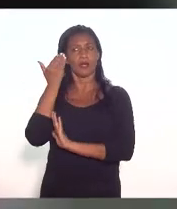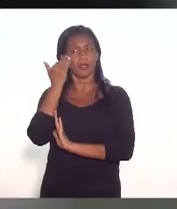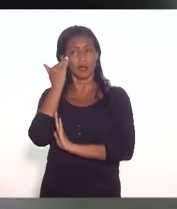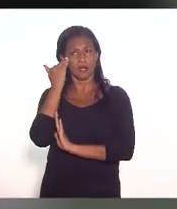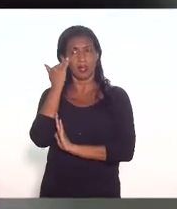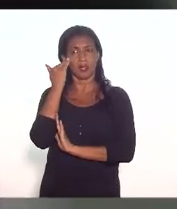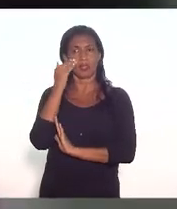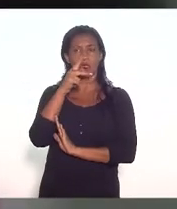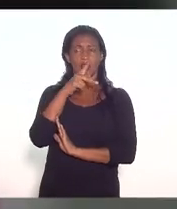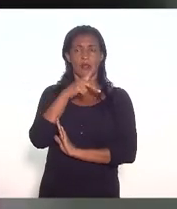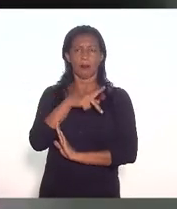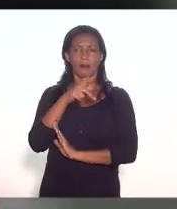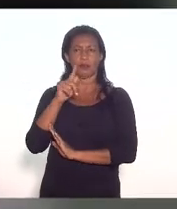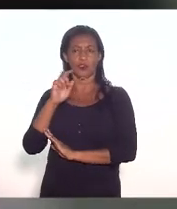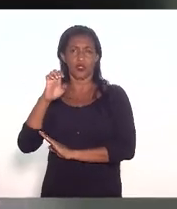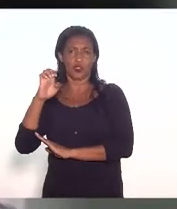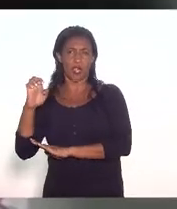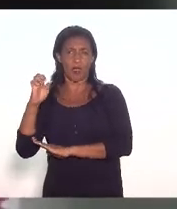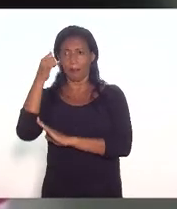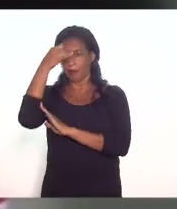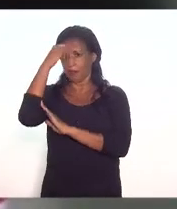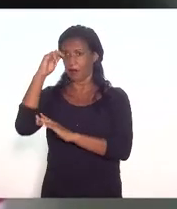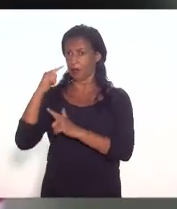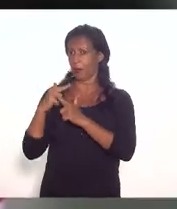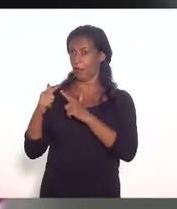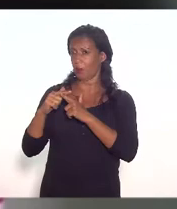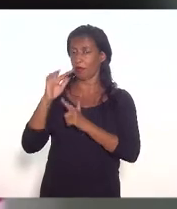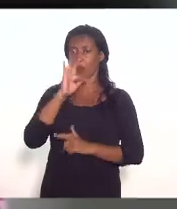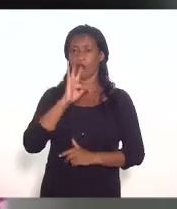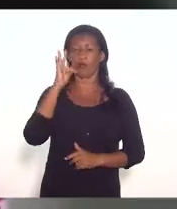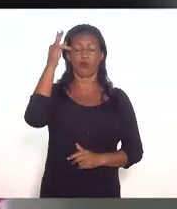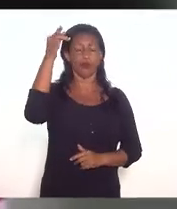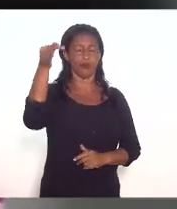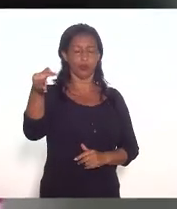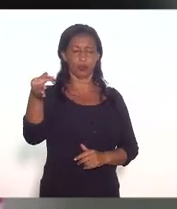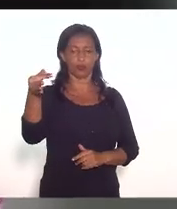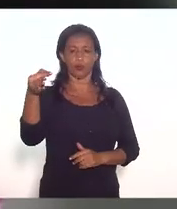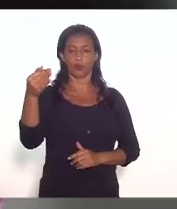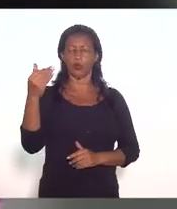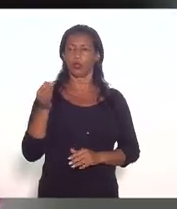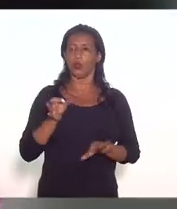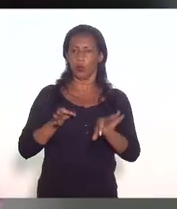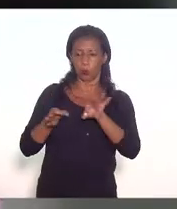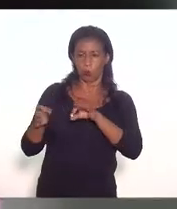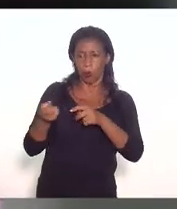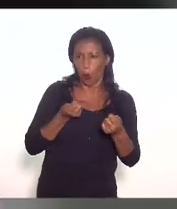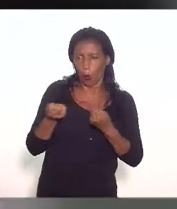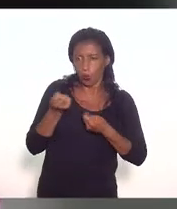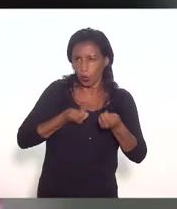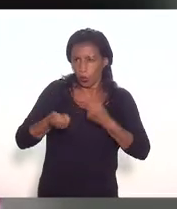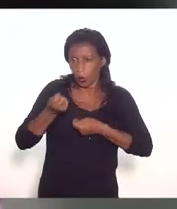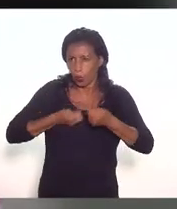Geral do Estado isso até para evitar problemas futuros com os órgãos de controle se tratando de um